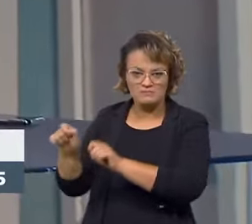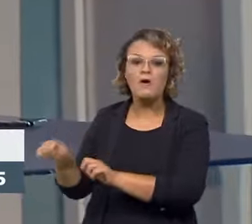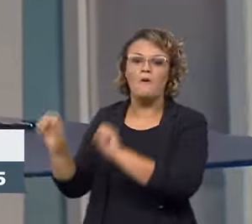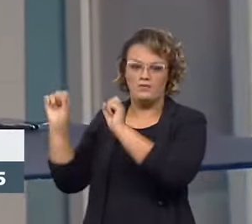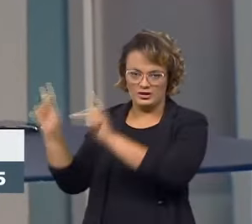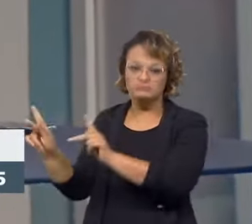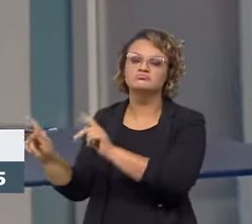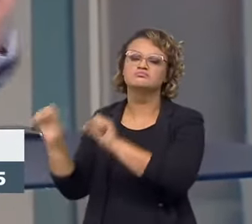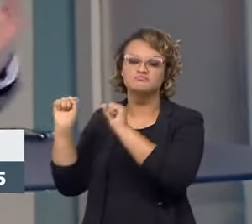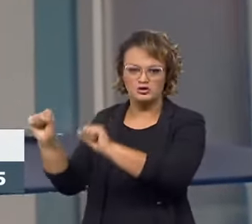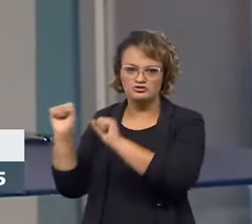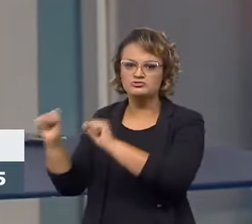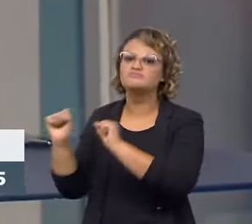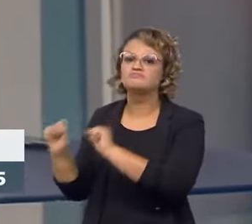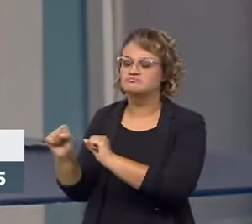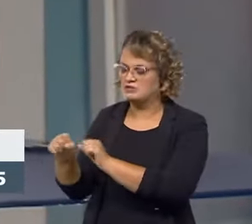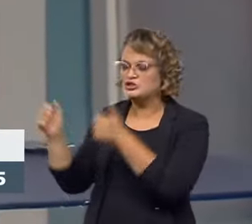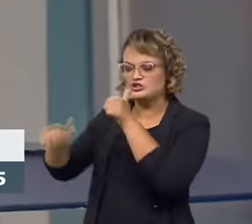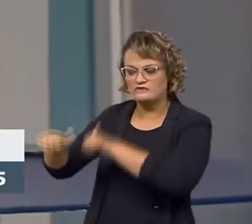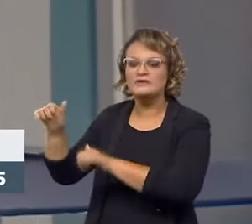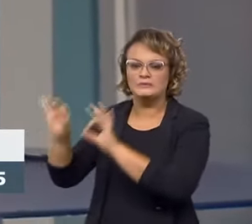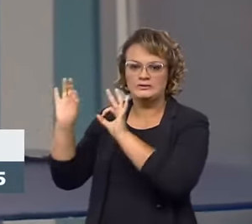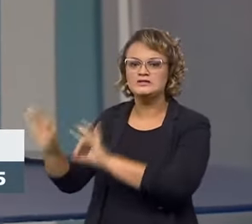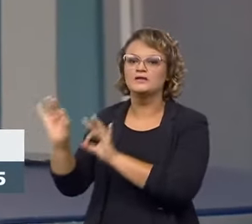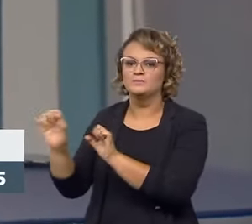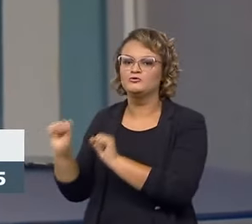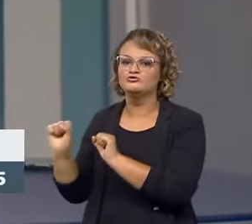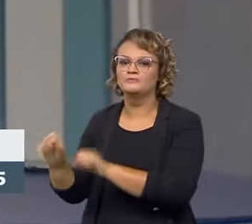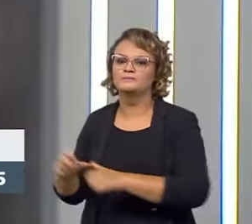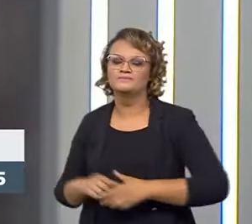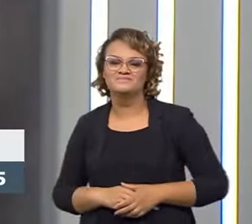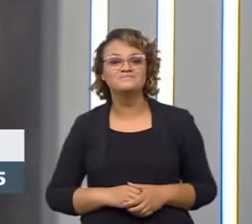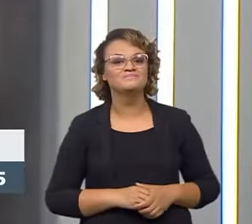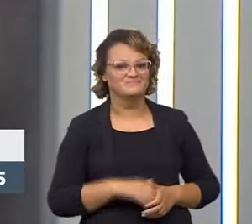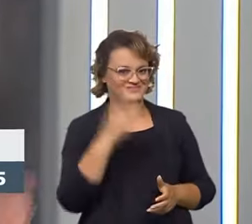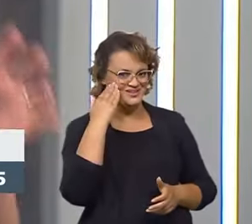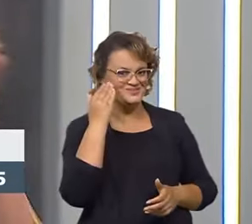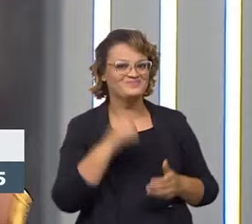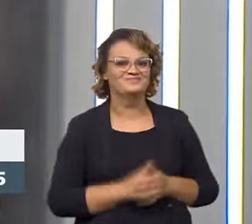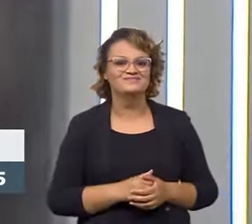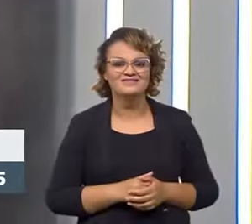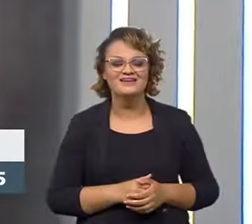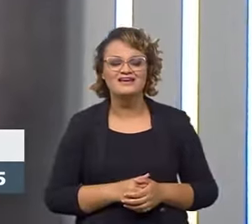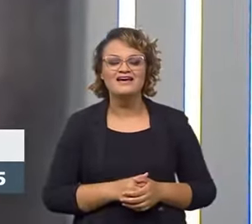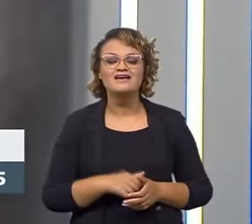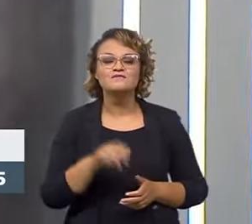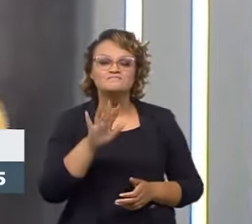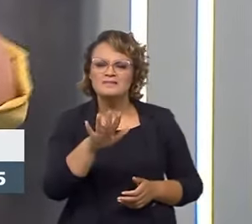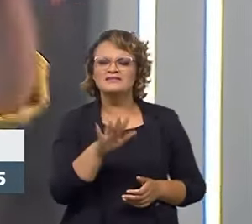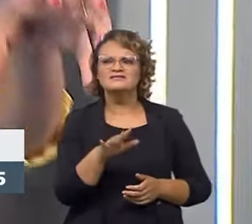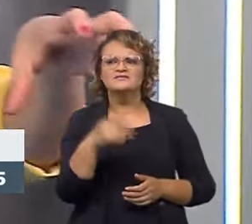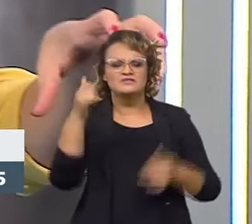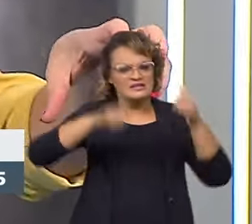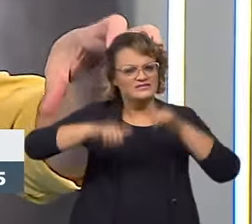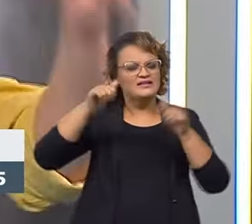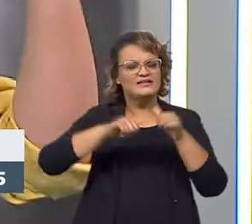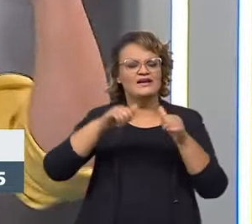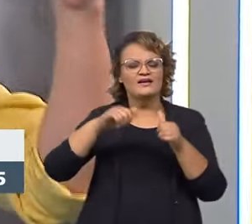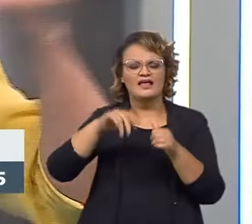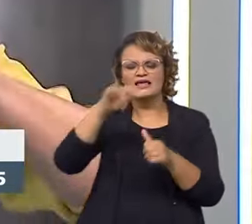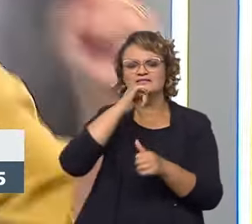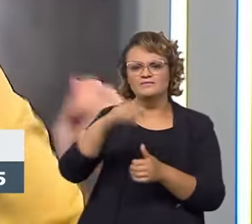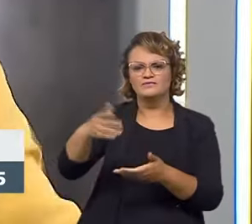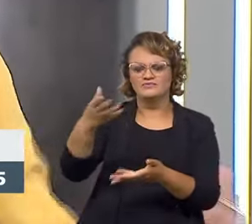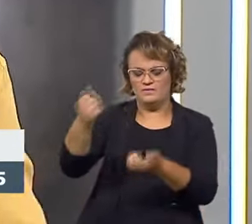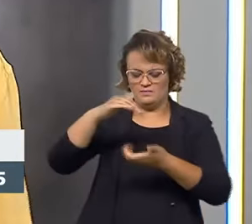testado por todo esse sistema de certificação com o Inmetro Controlo. Ah, perfeito. Mas você chega a pegar uma avaliação da Anvisa e falar,